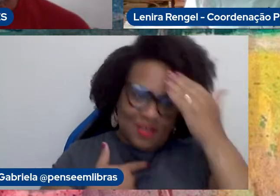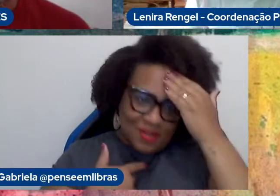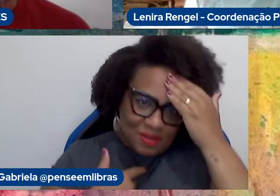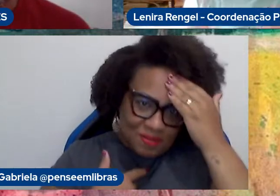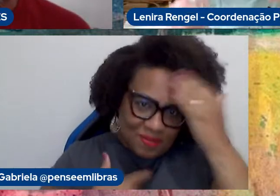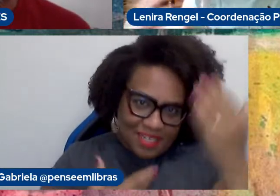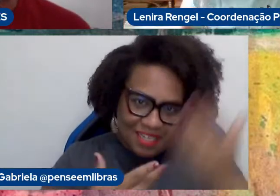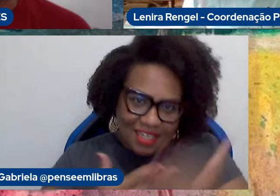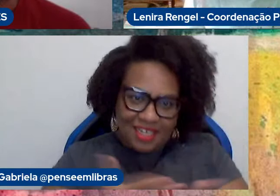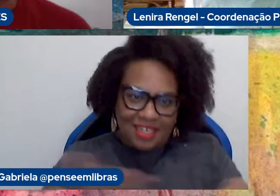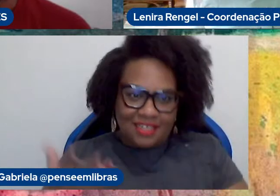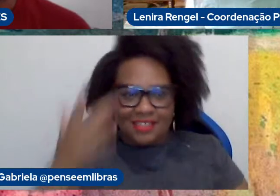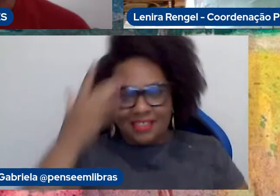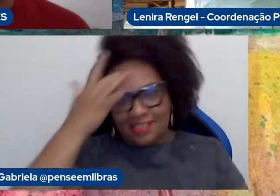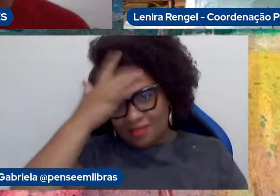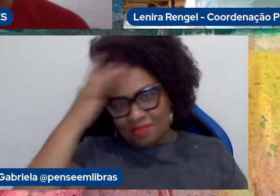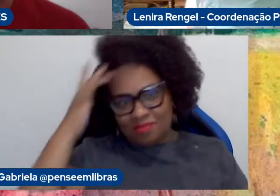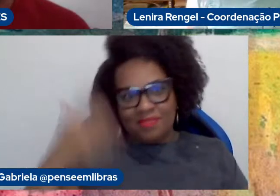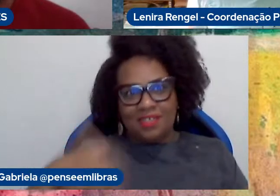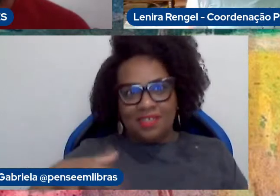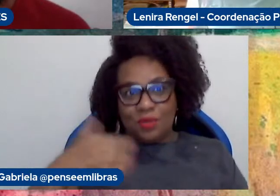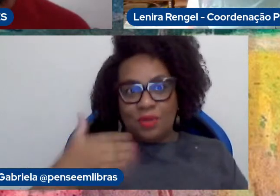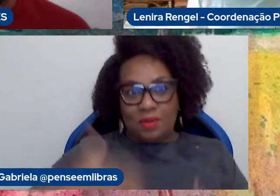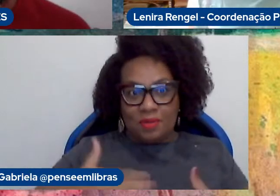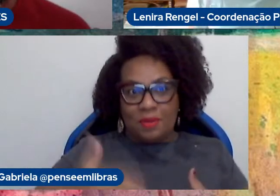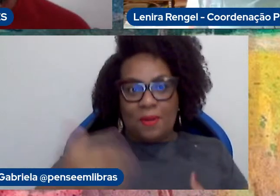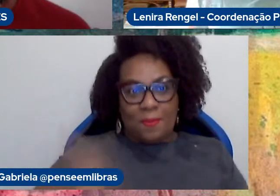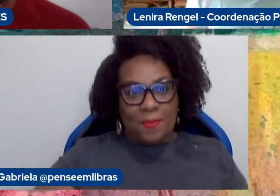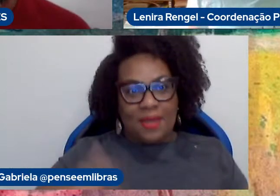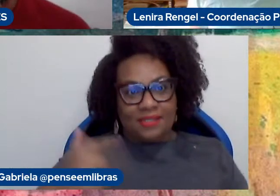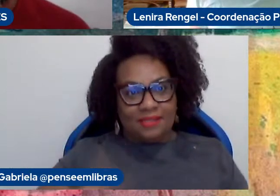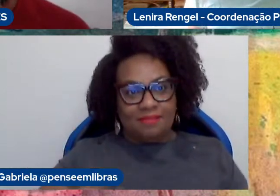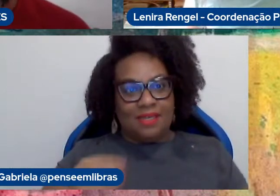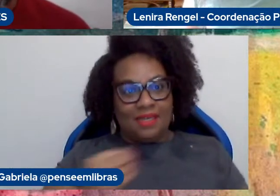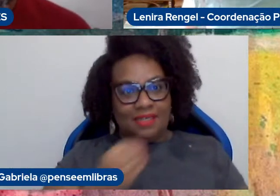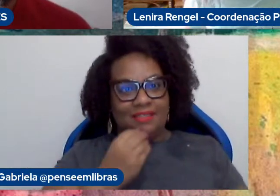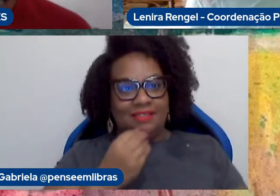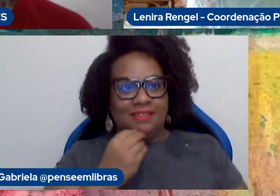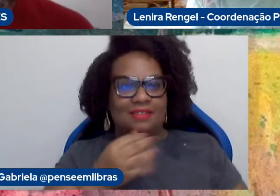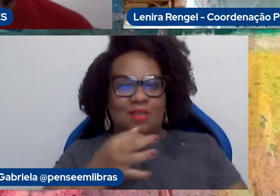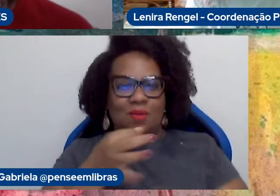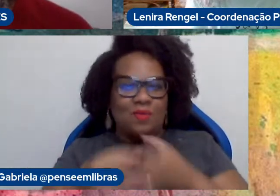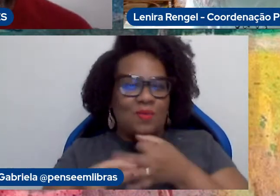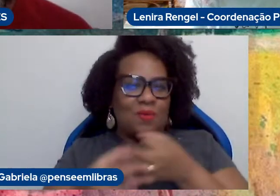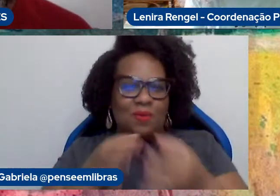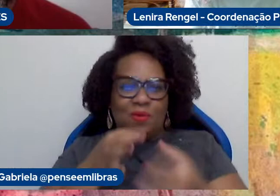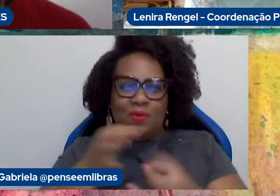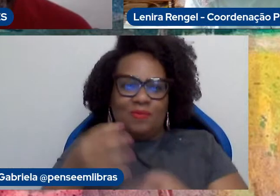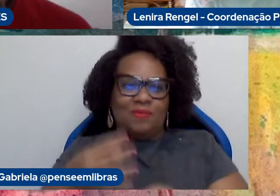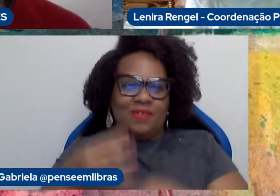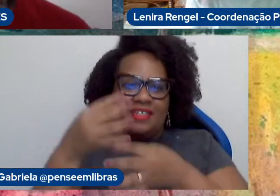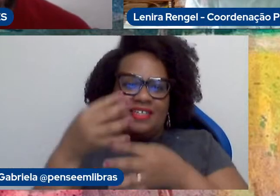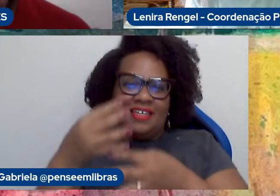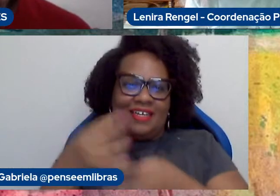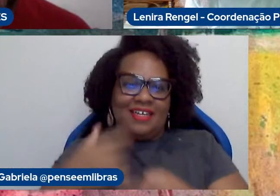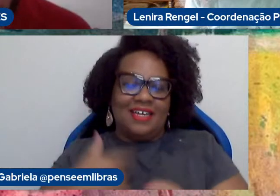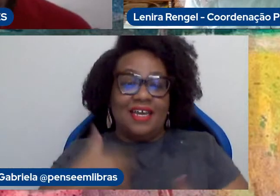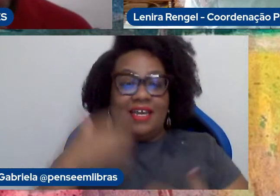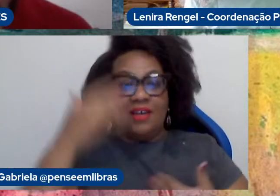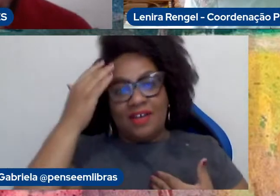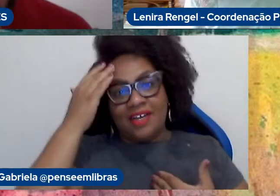pessoal, teremos mais oportunidade, muitos comentários, Lucas, muito, muito. Eu que agradeço, parabéns.